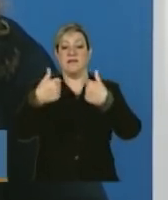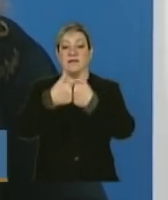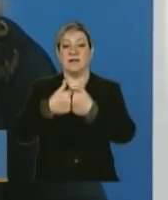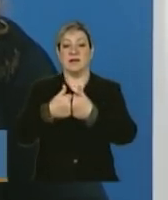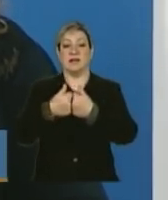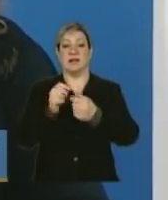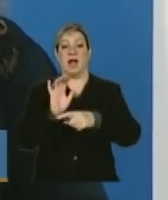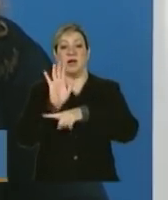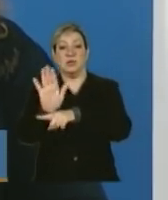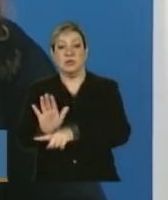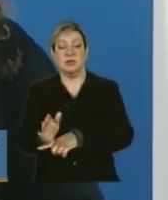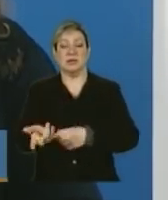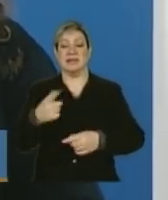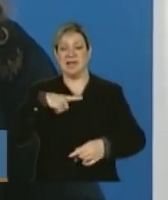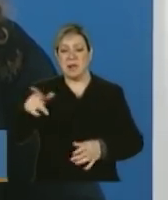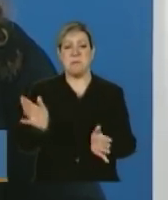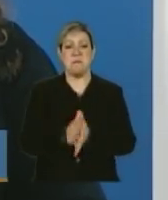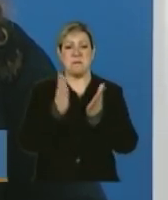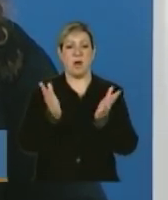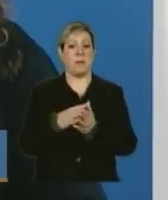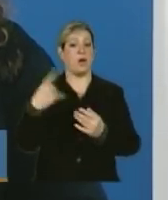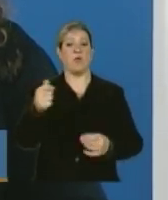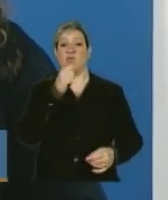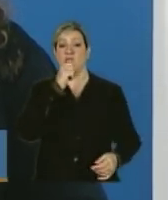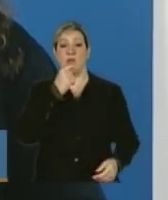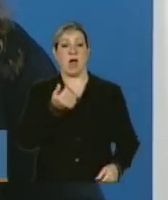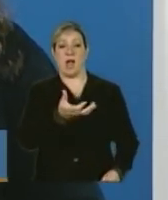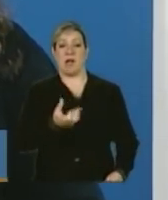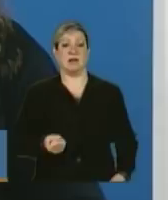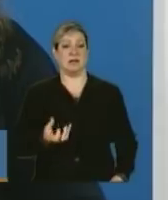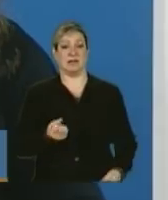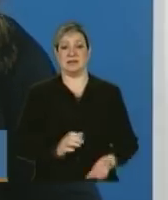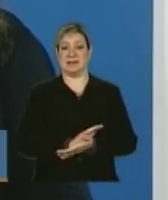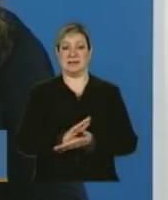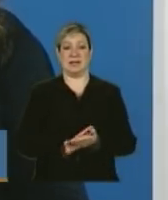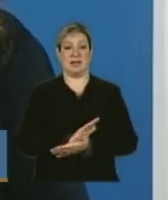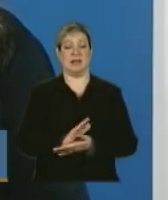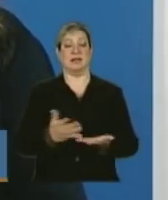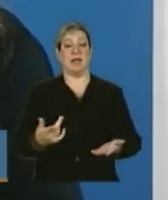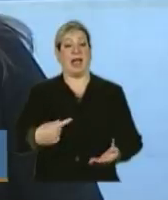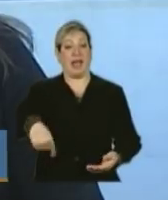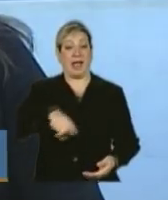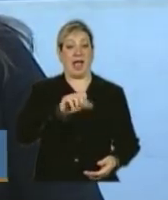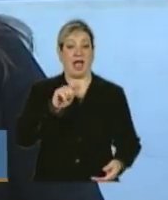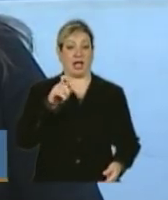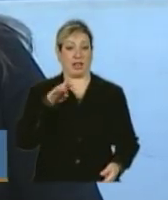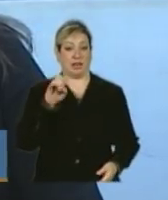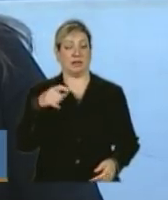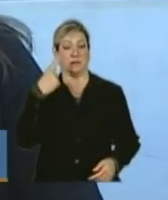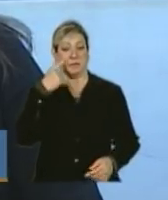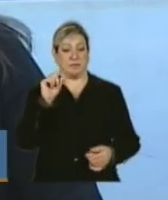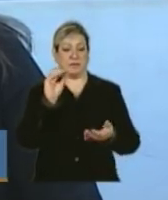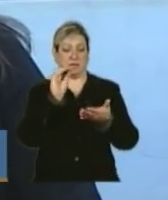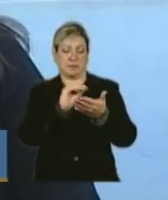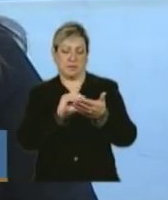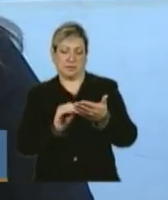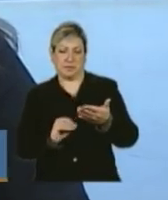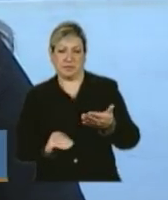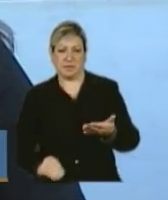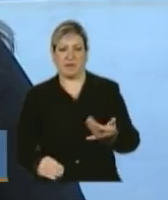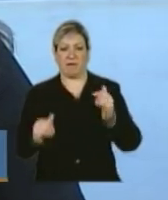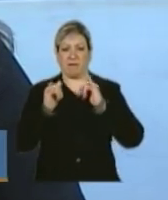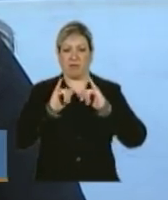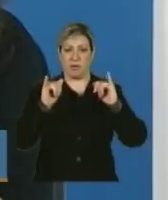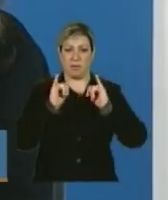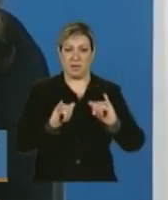que está em extrema pobreza e ainda não recebe Bolsa Família. Então, esses agentes vão preencher um formulário com dados muito básicos sobre a